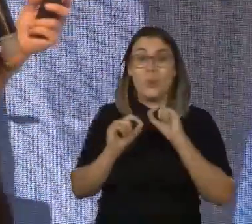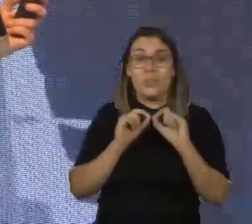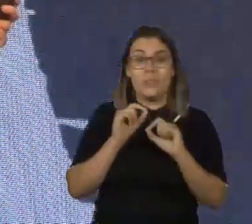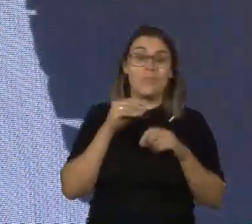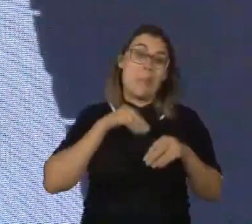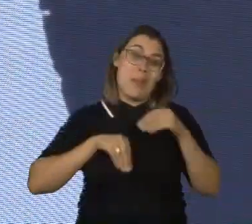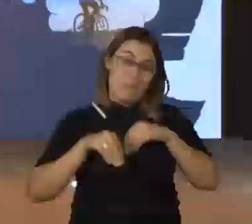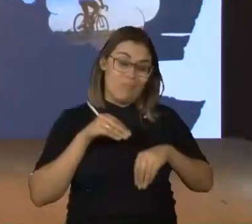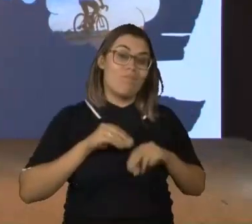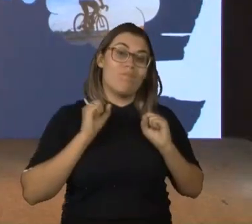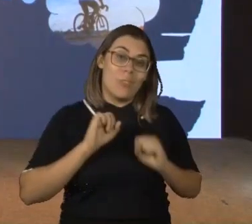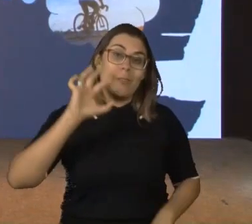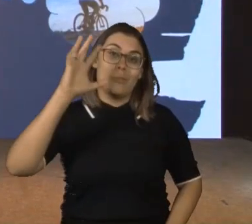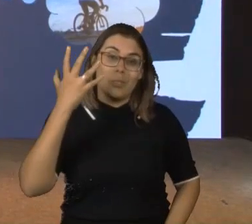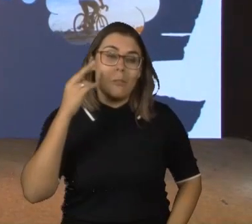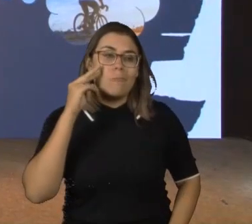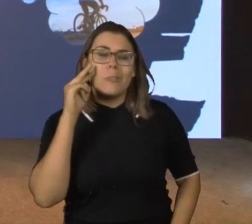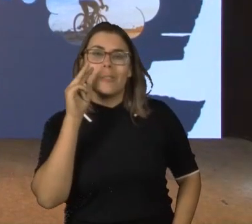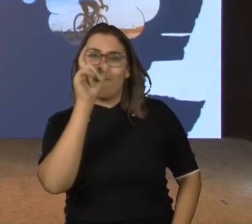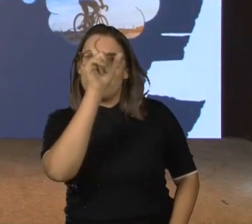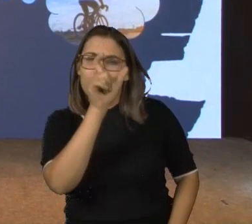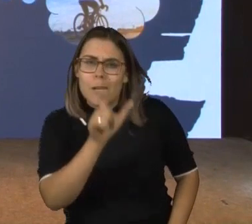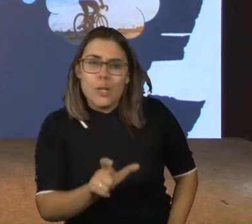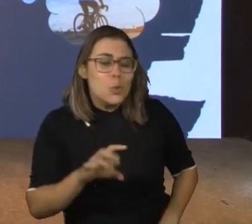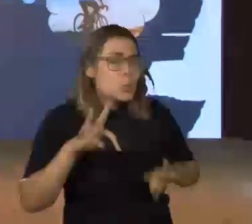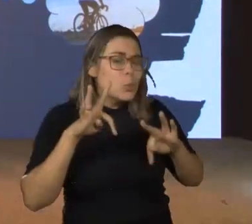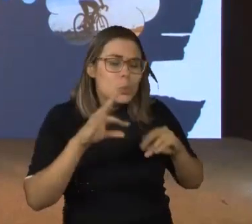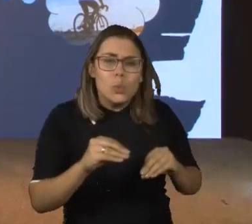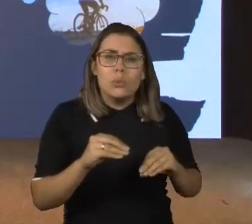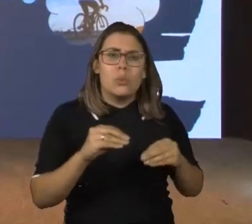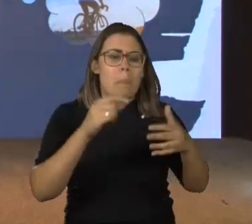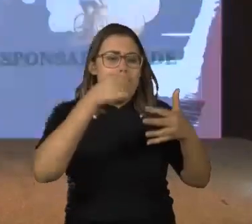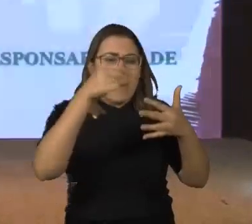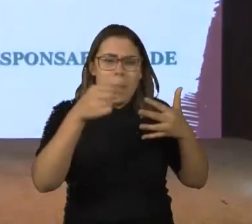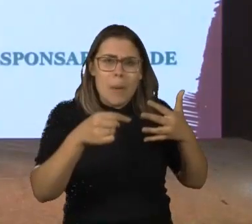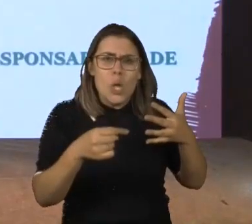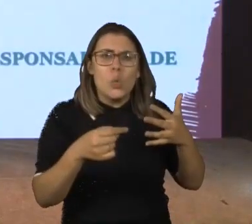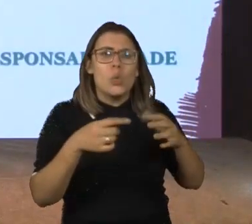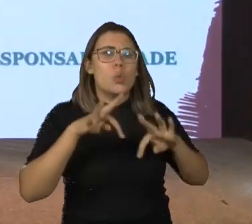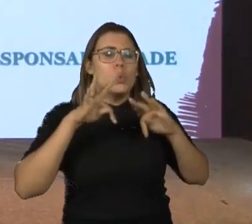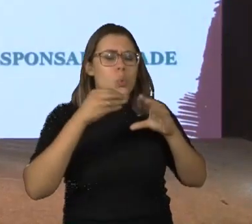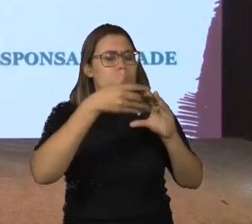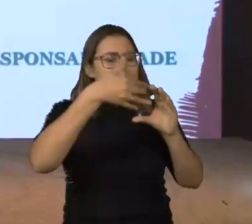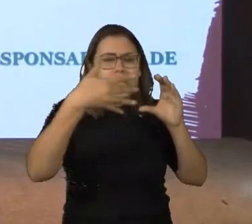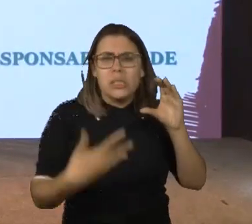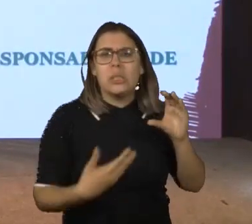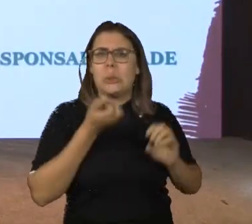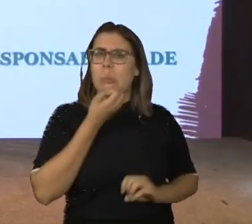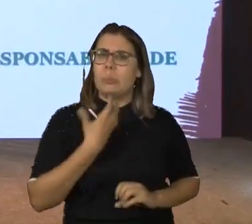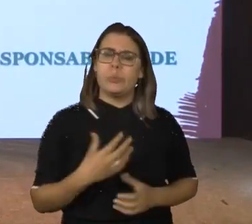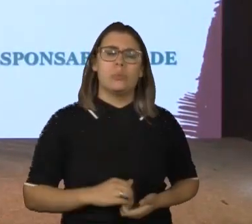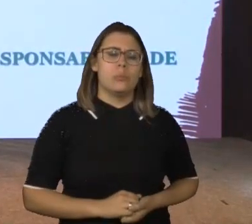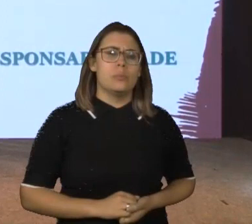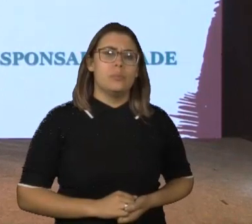depressão. Nós precisamos olhar essa pessoa com todos os seus potenciais, ela está aí, precisamos criar. E aí, nós entramos no